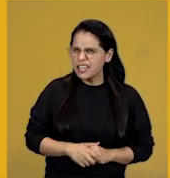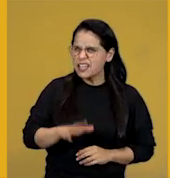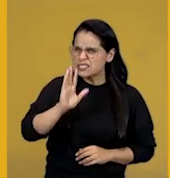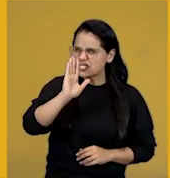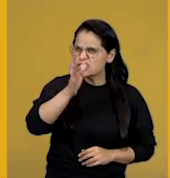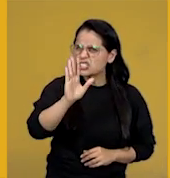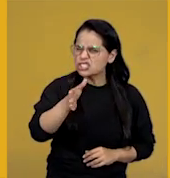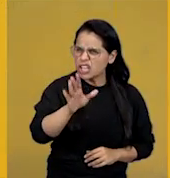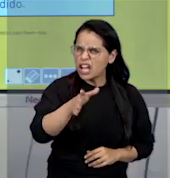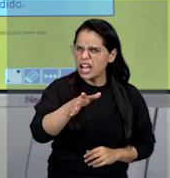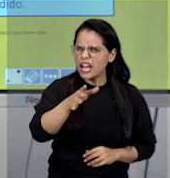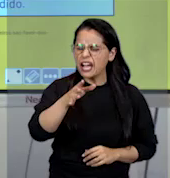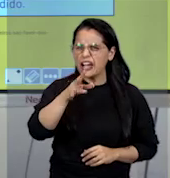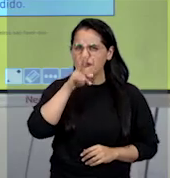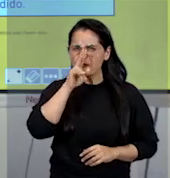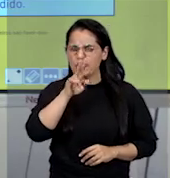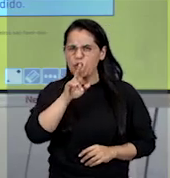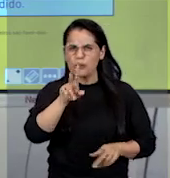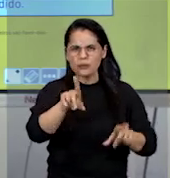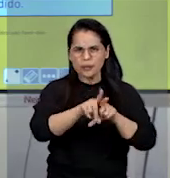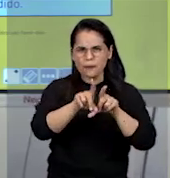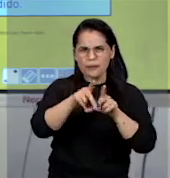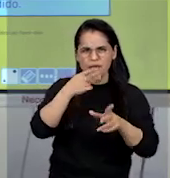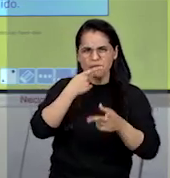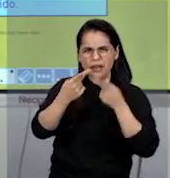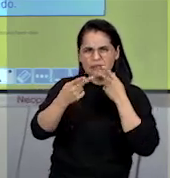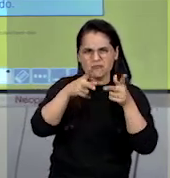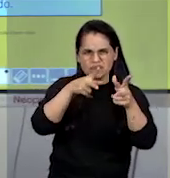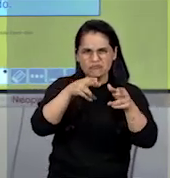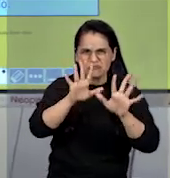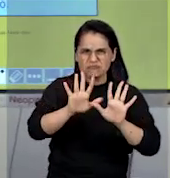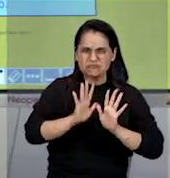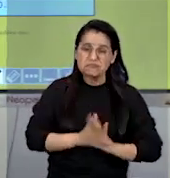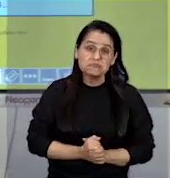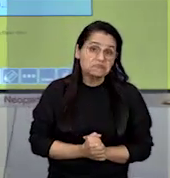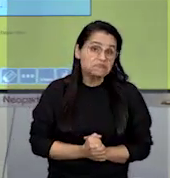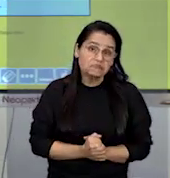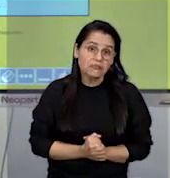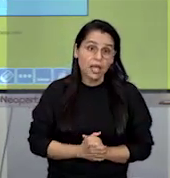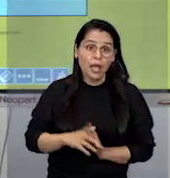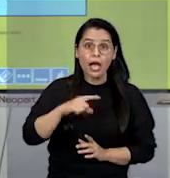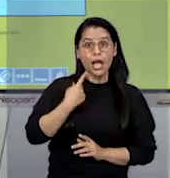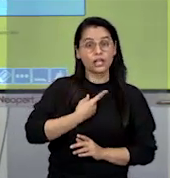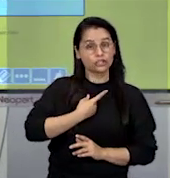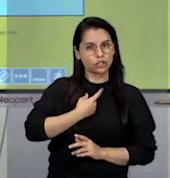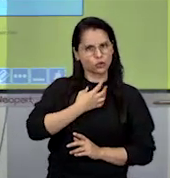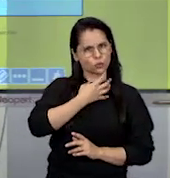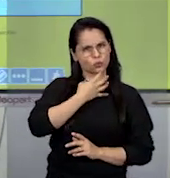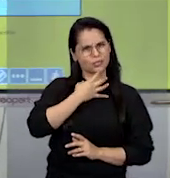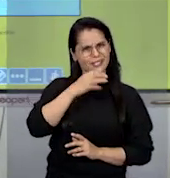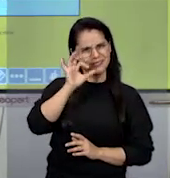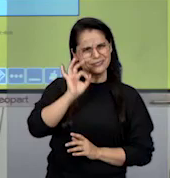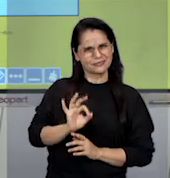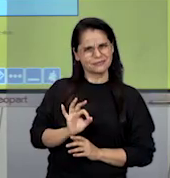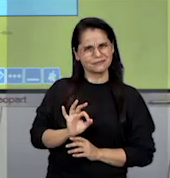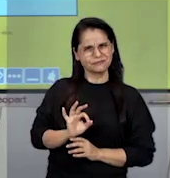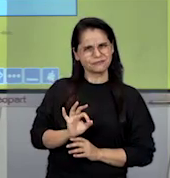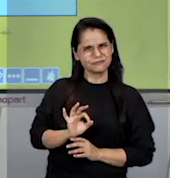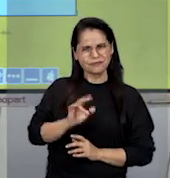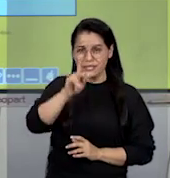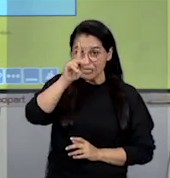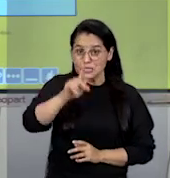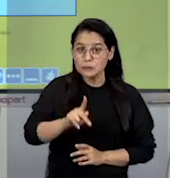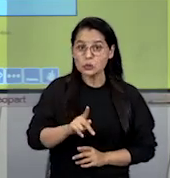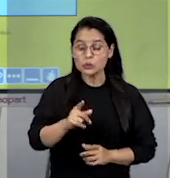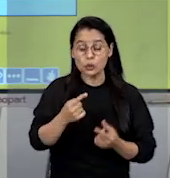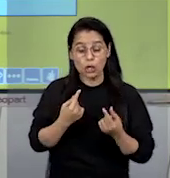ouvido falar muito isso aí também. Será que a gente realmente conhece? Será que essas pessoas que